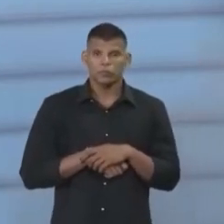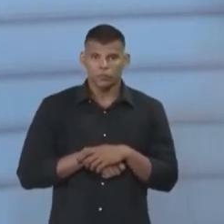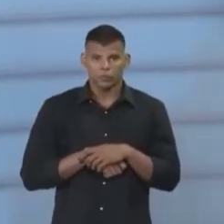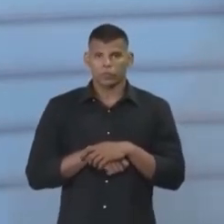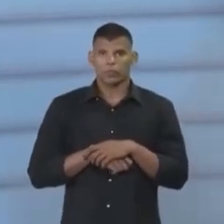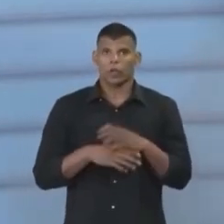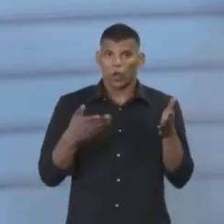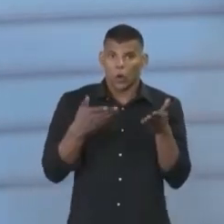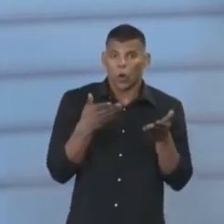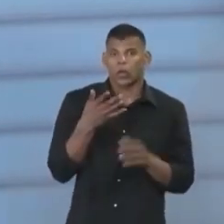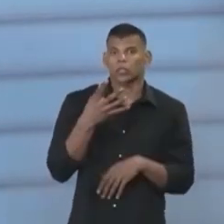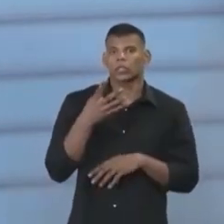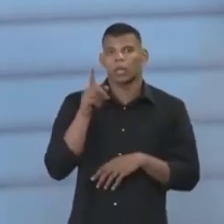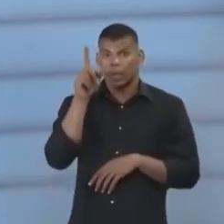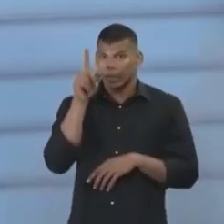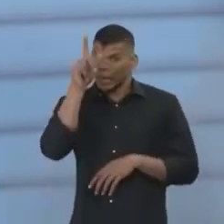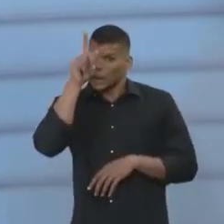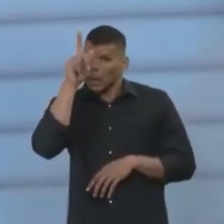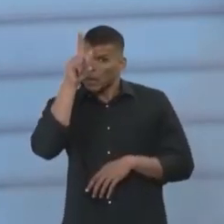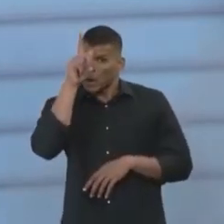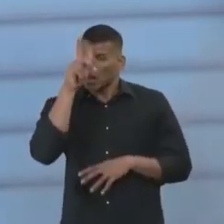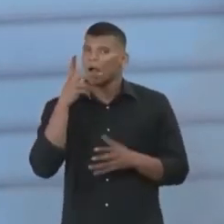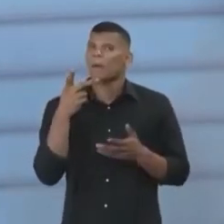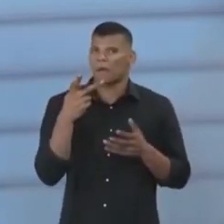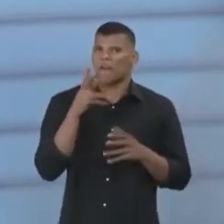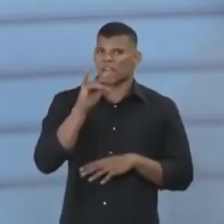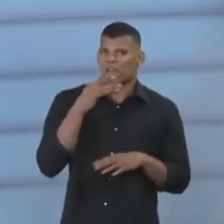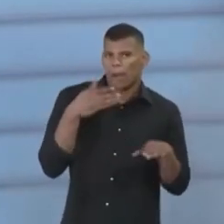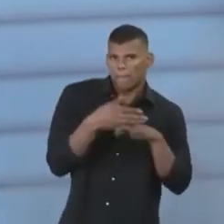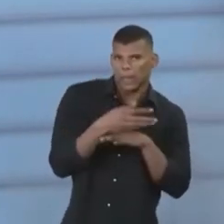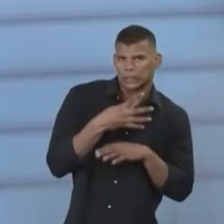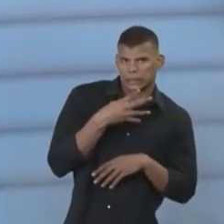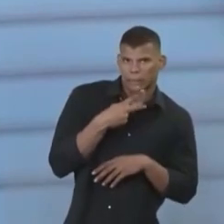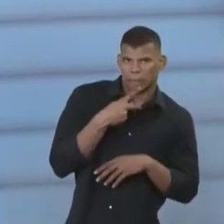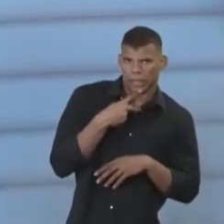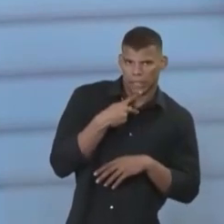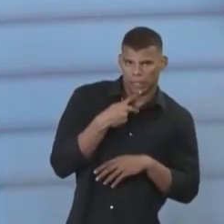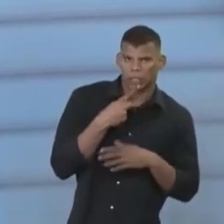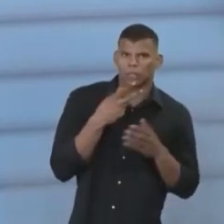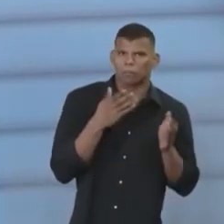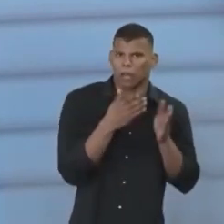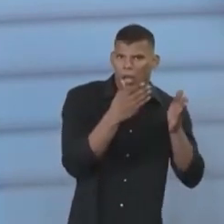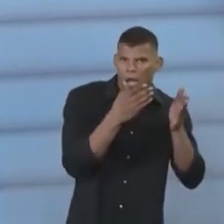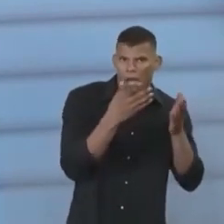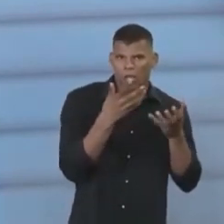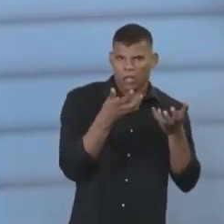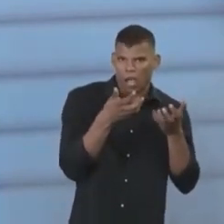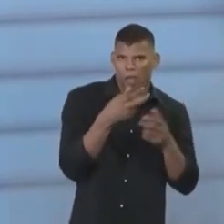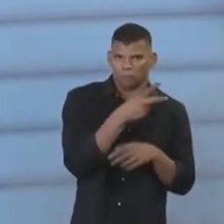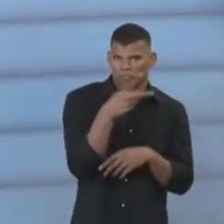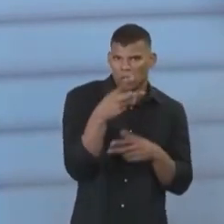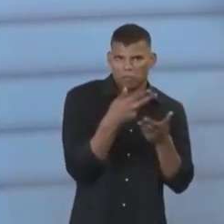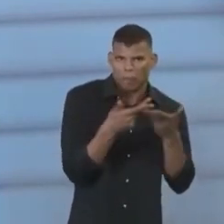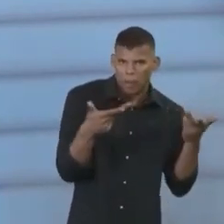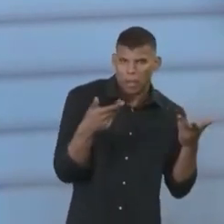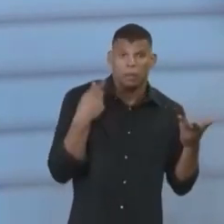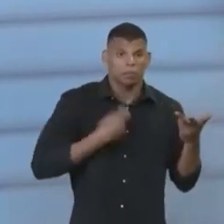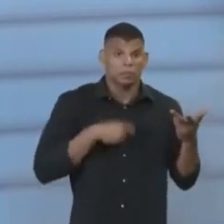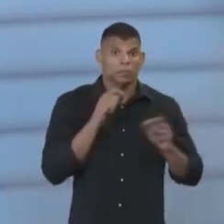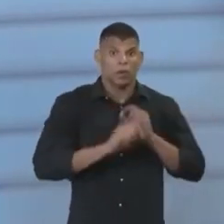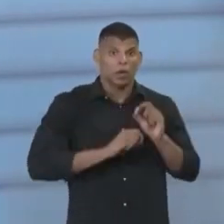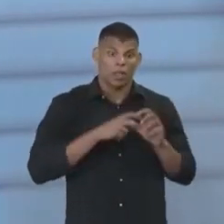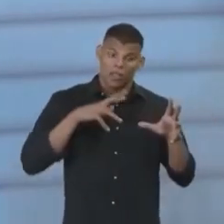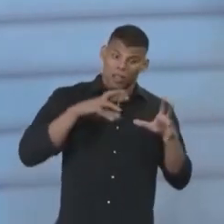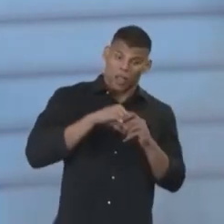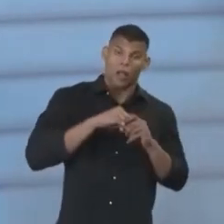realmente seguir a sua gestão, seu mandato, a sua governança. E me